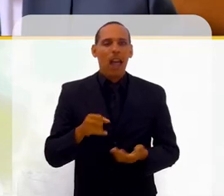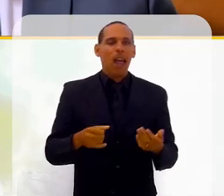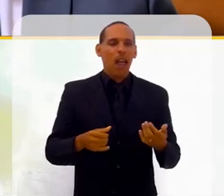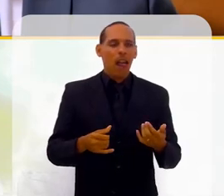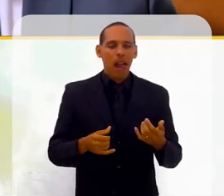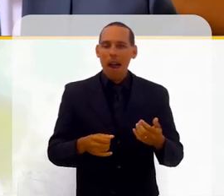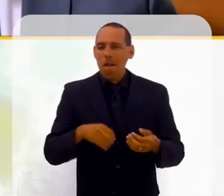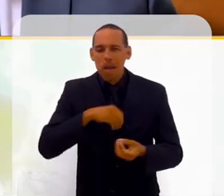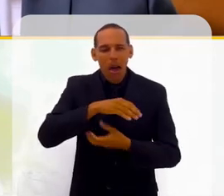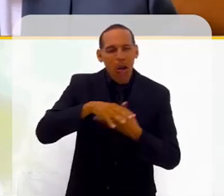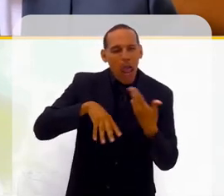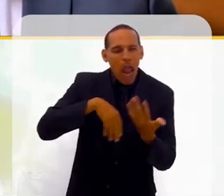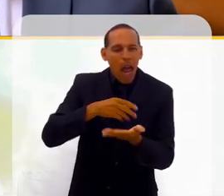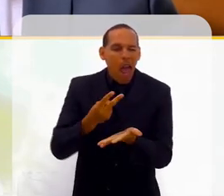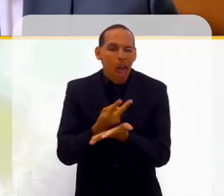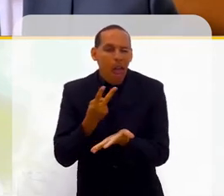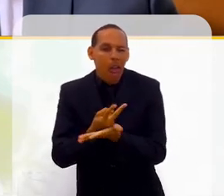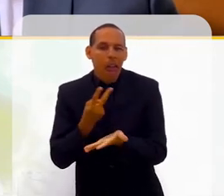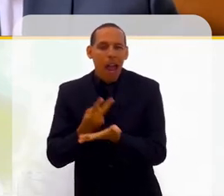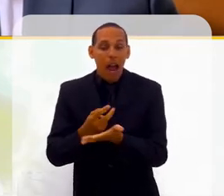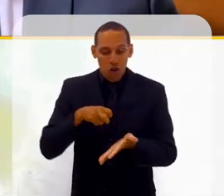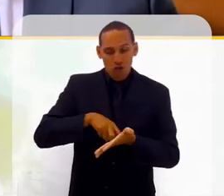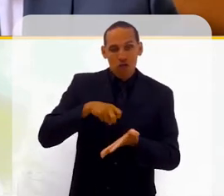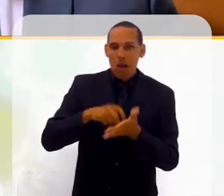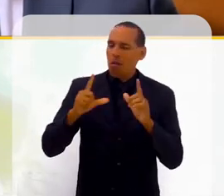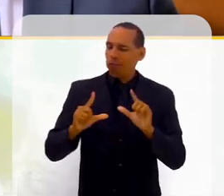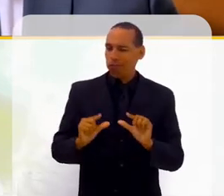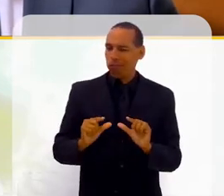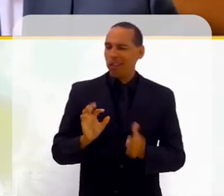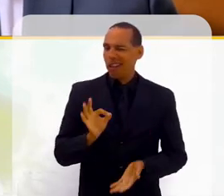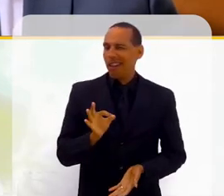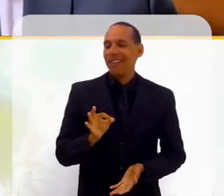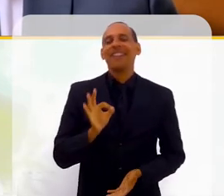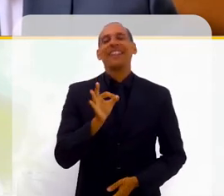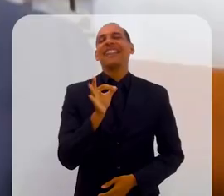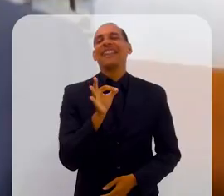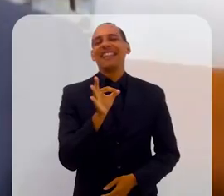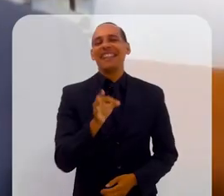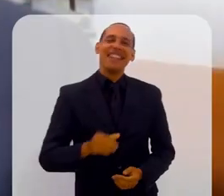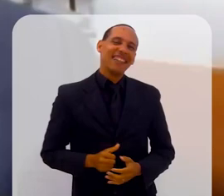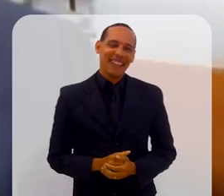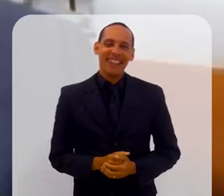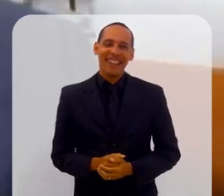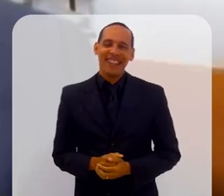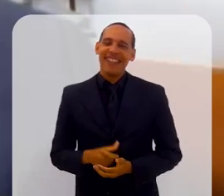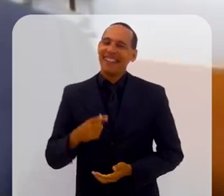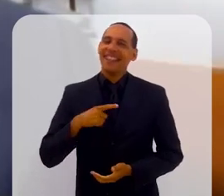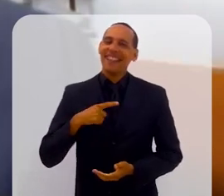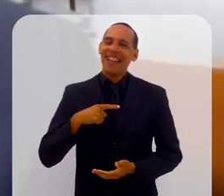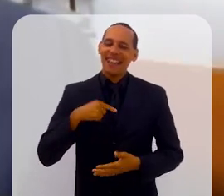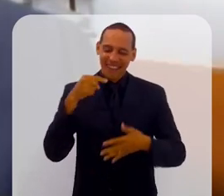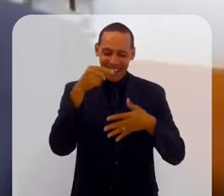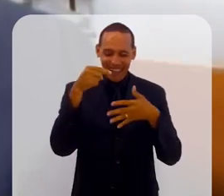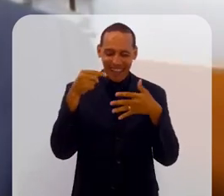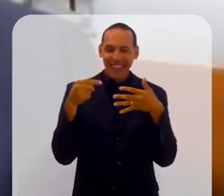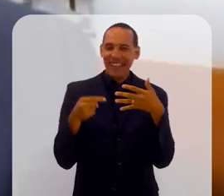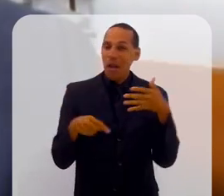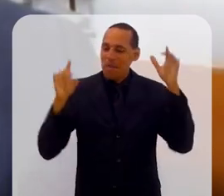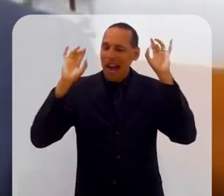já não pega tanto assim, pesado no castigo. Exatamente, tem todos esses